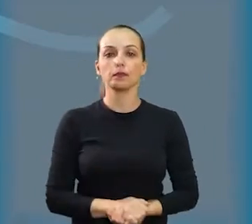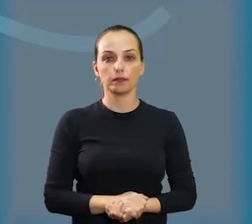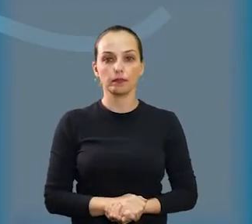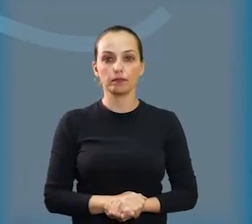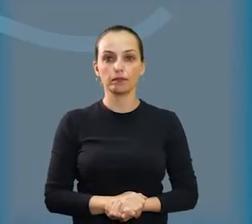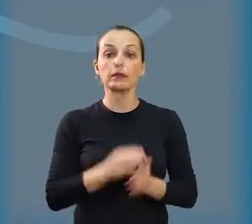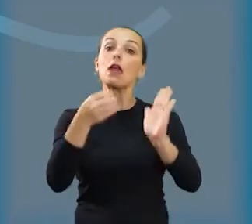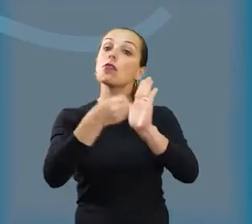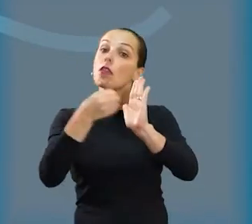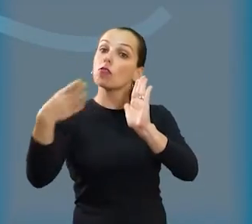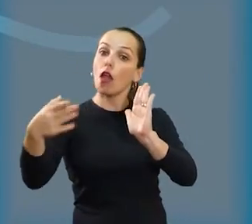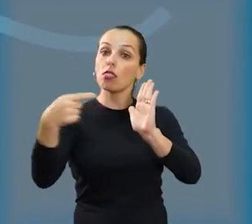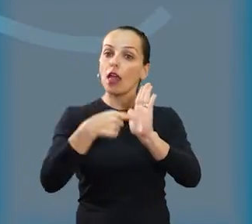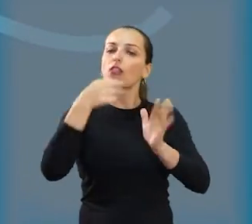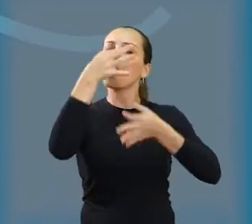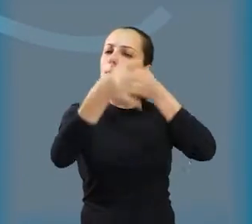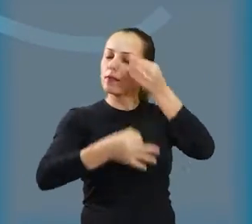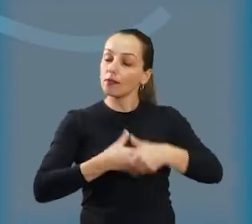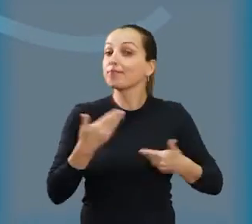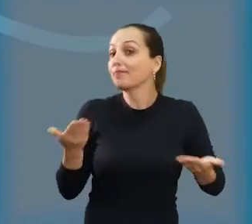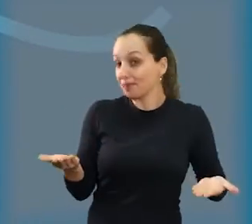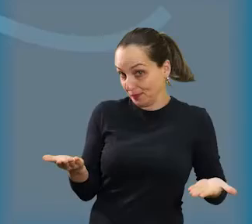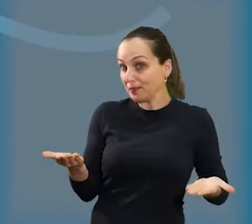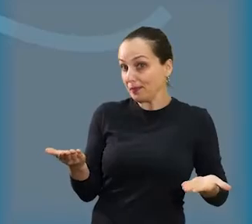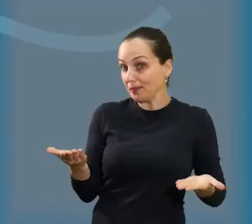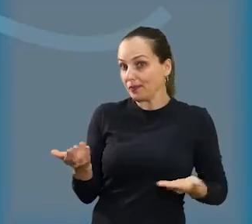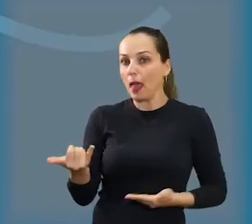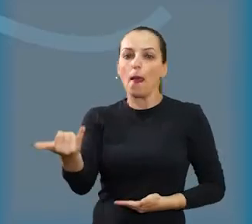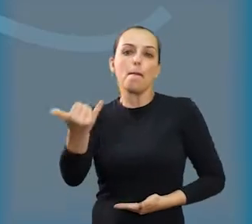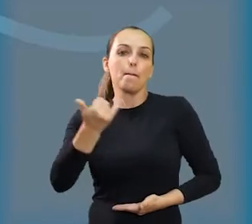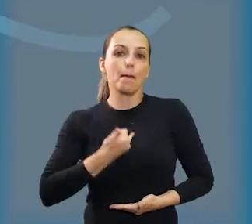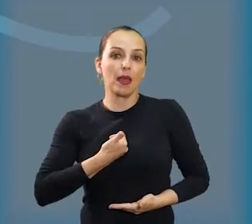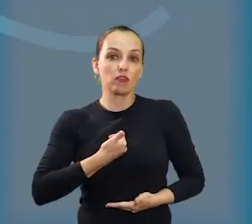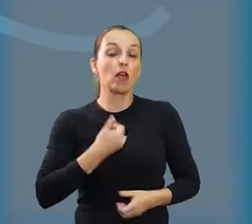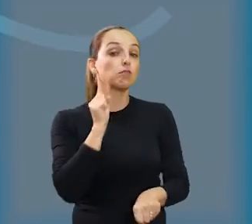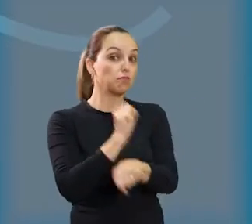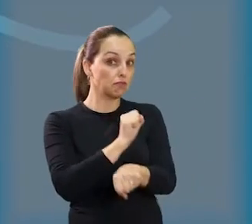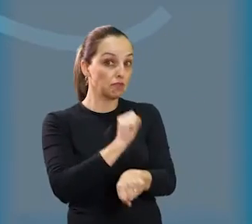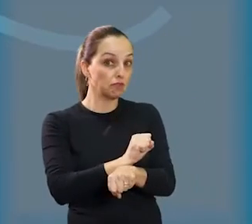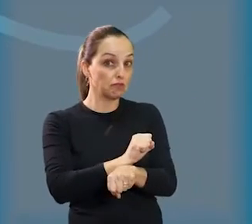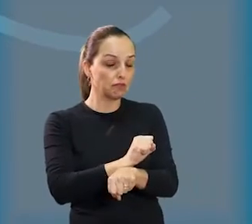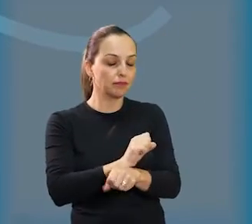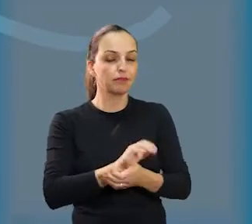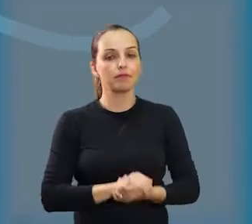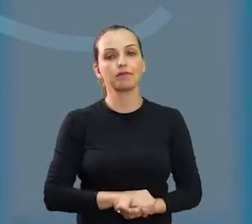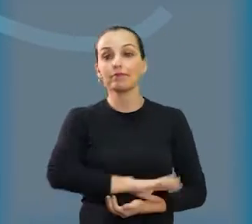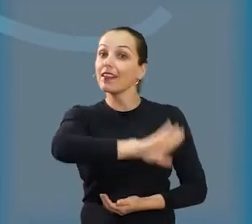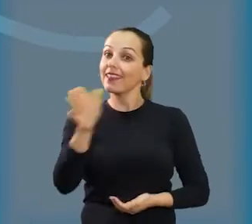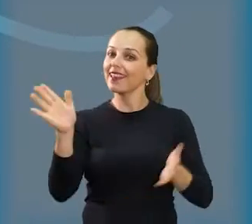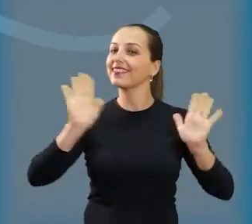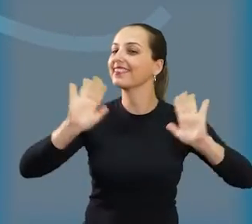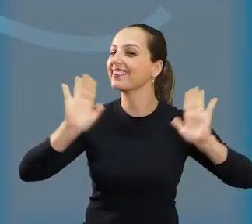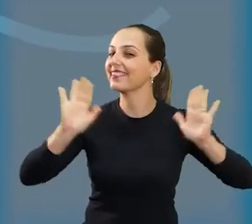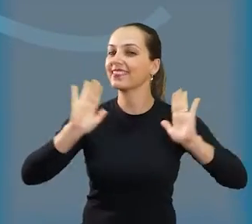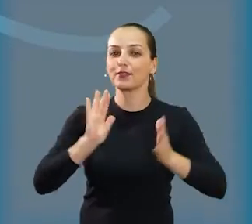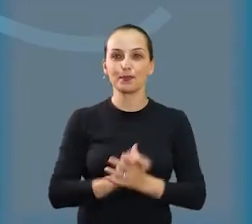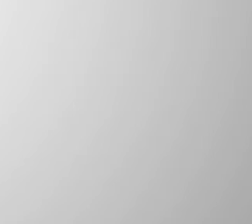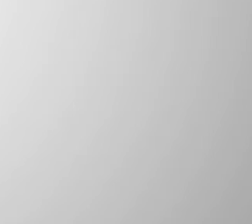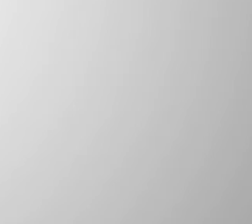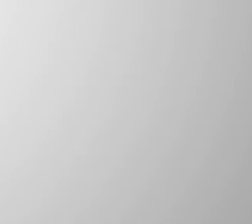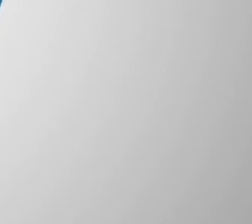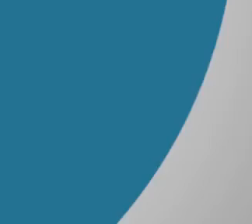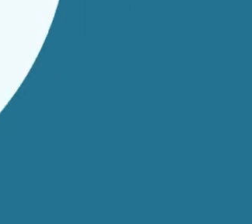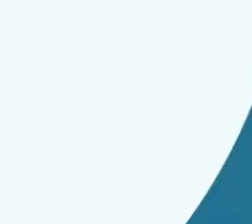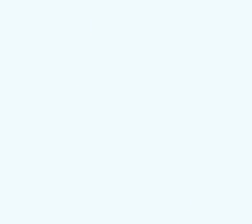população. E aí, o que você achou dessa indicação? Aguarde sua opinião aqui nos comentários. Até breve! Tchau, tchau!